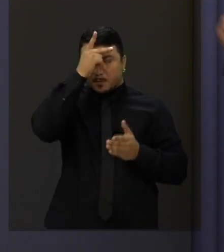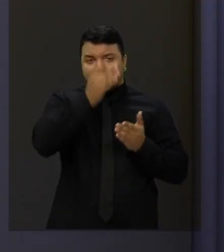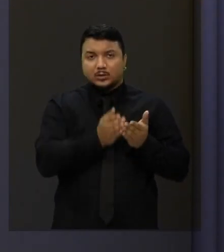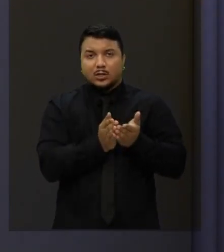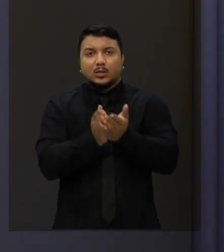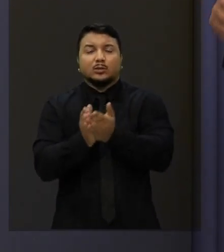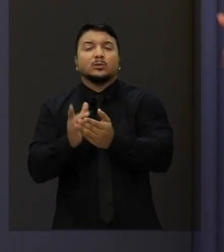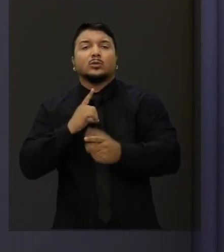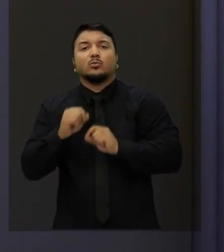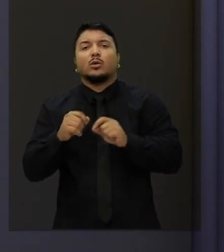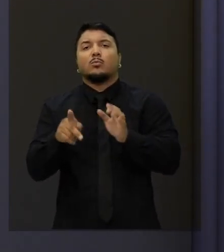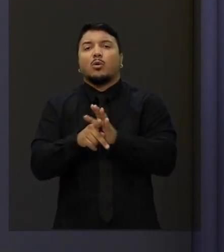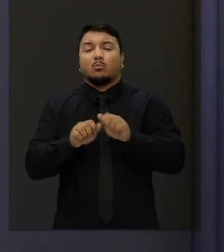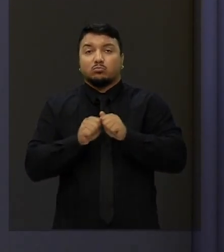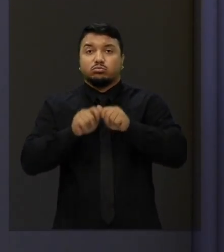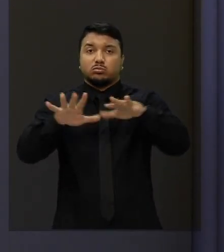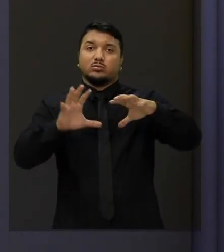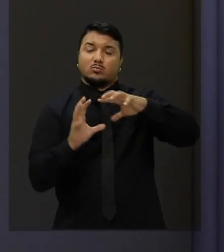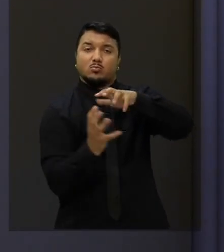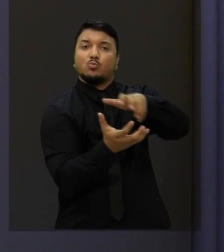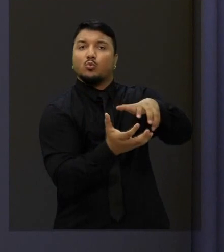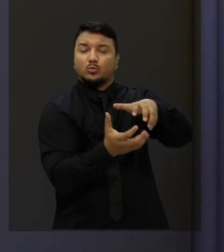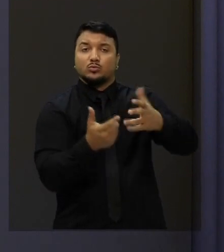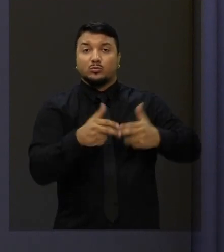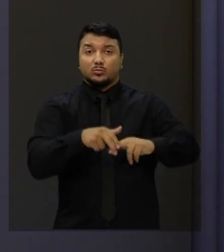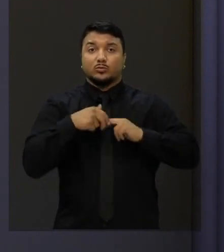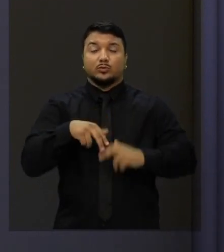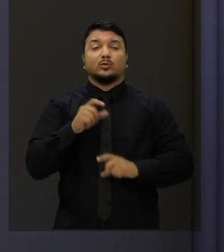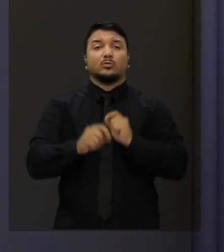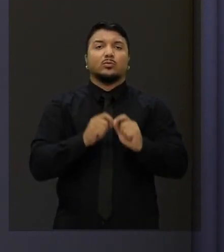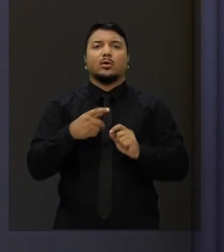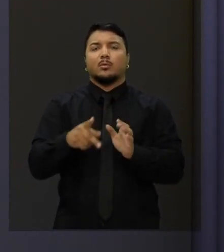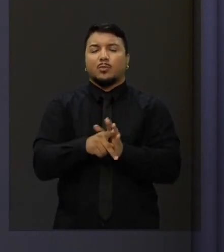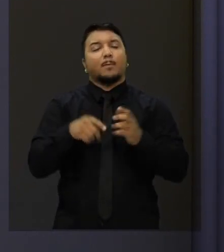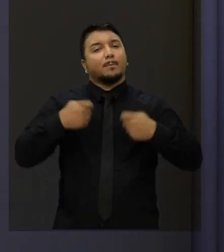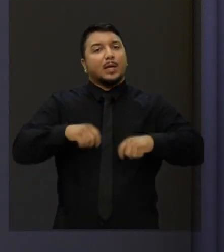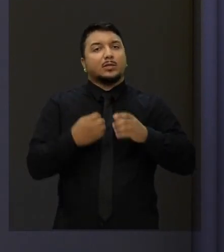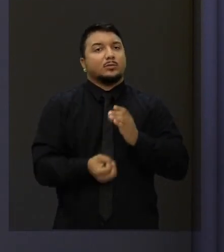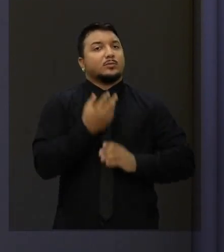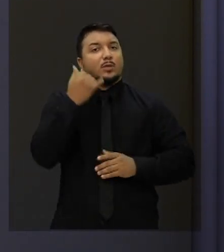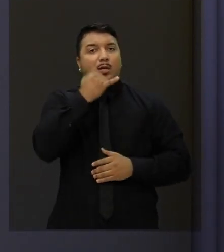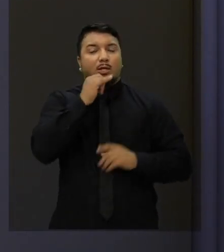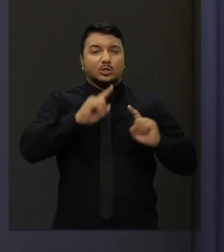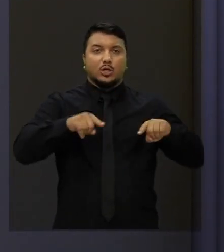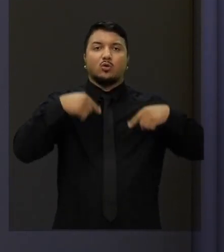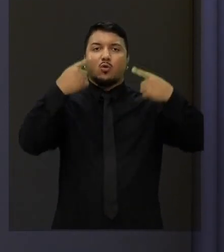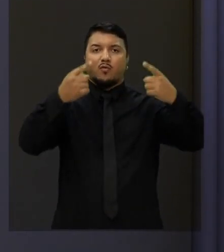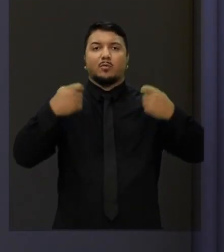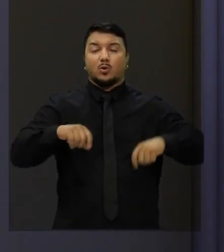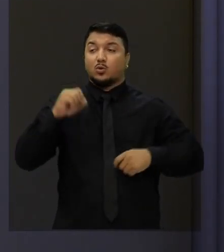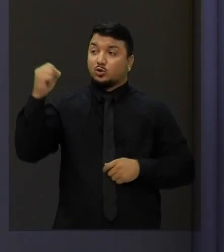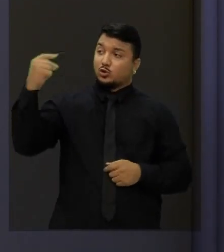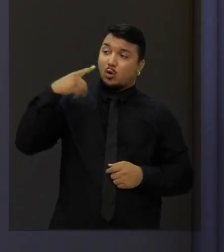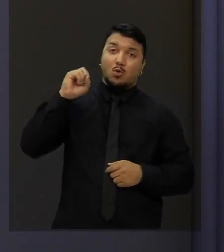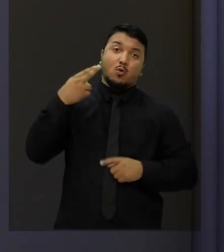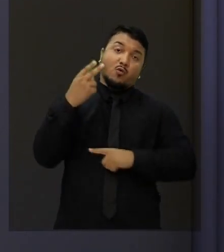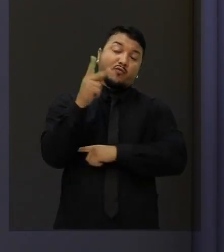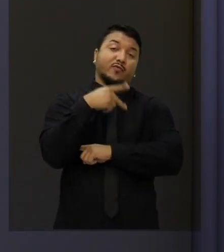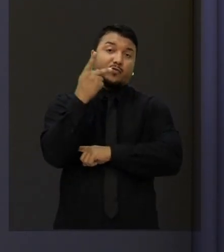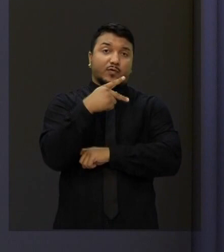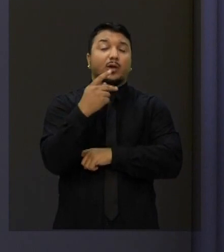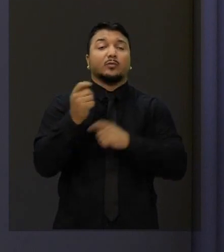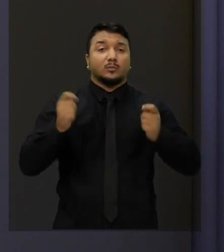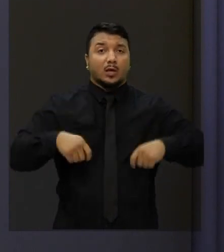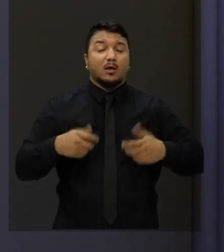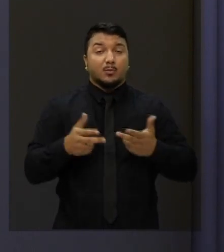novo combustível para o mundo. E essa produção precisa de energia renovável, ou do sol ou do vento. É